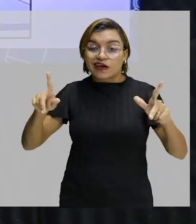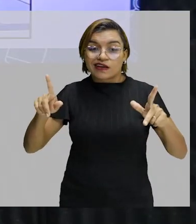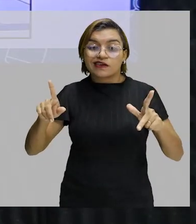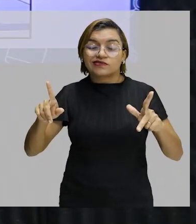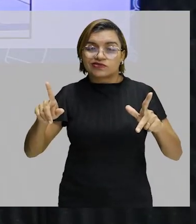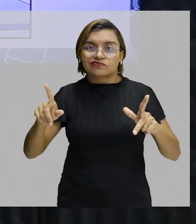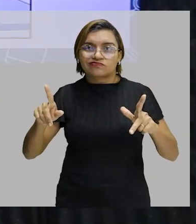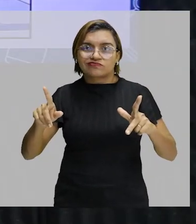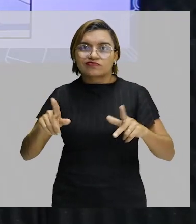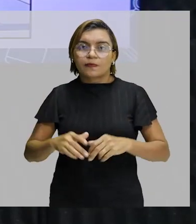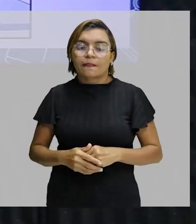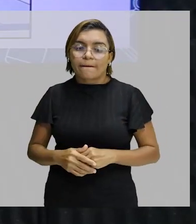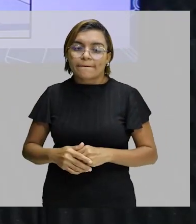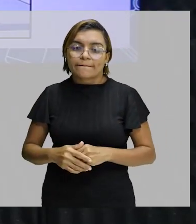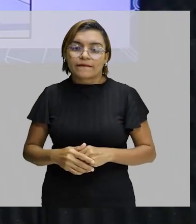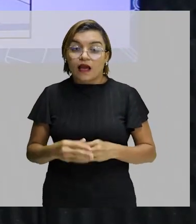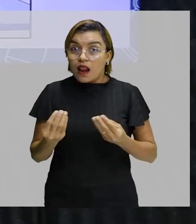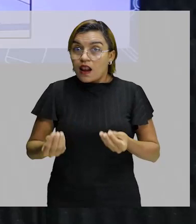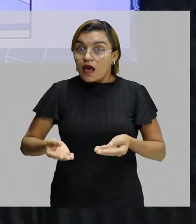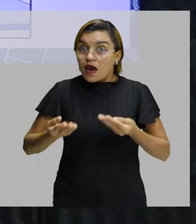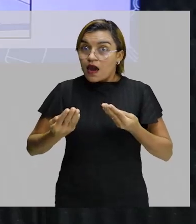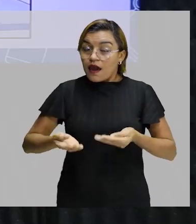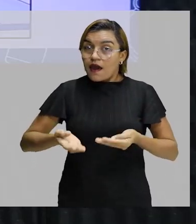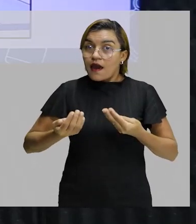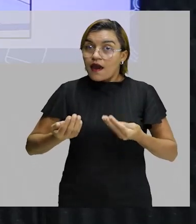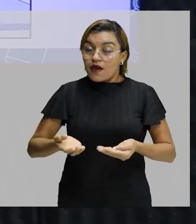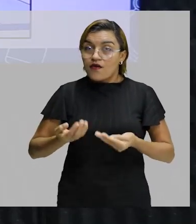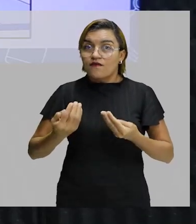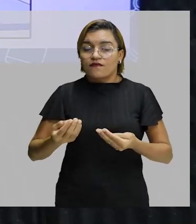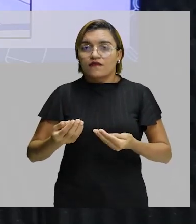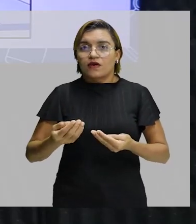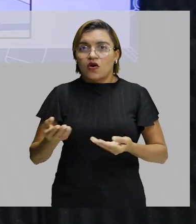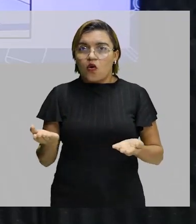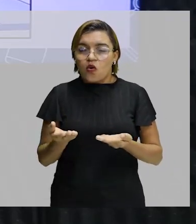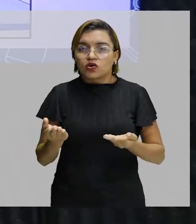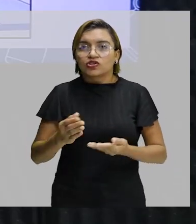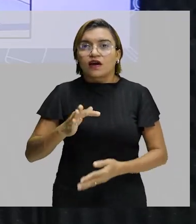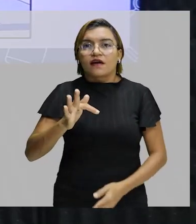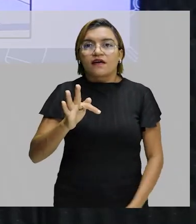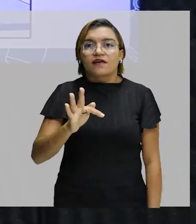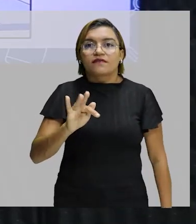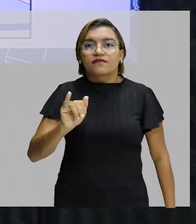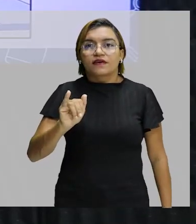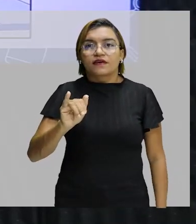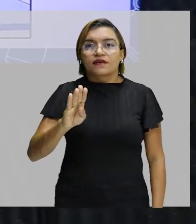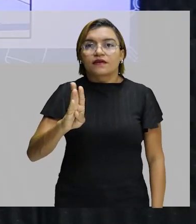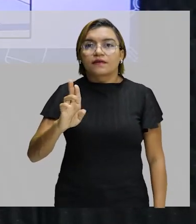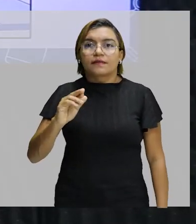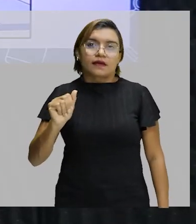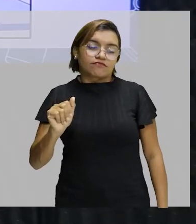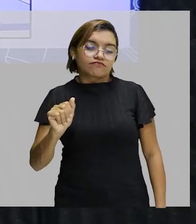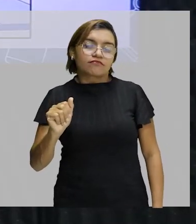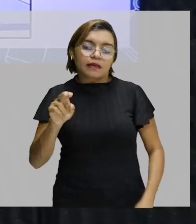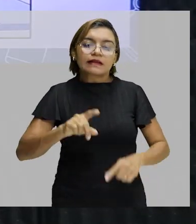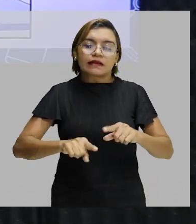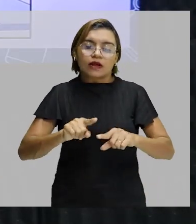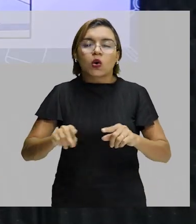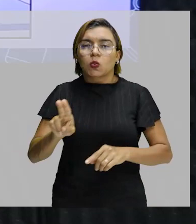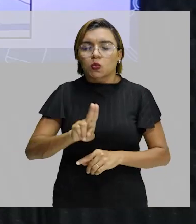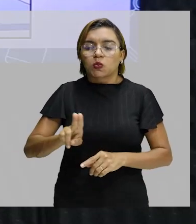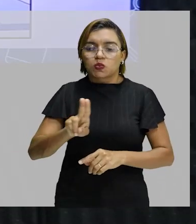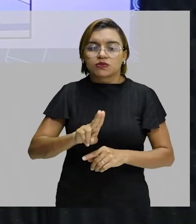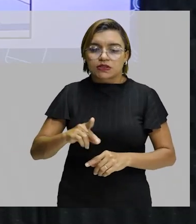e que também é leve e tem uma certa, é bem maleável, ele vem e apoia a vara aqui